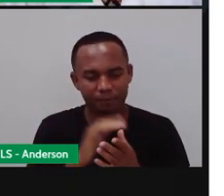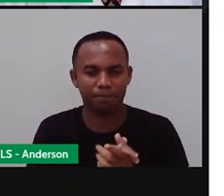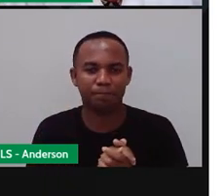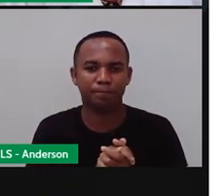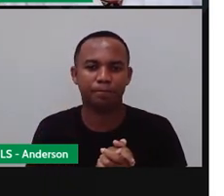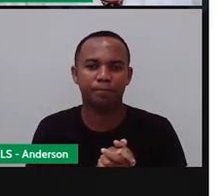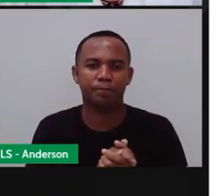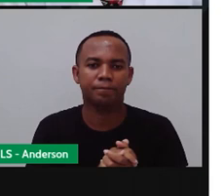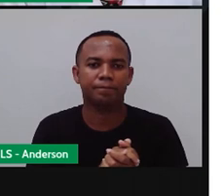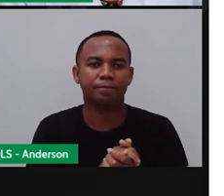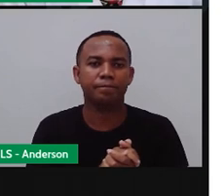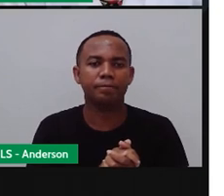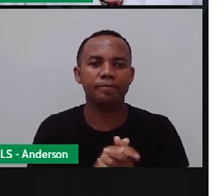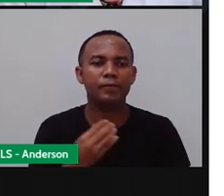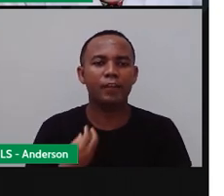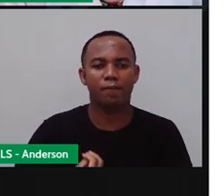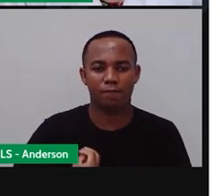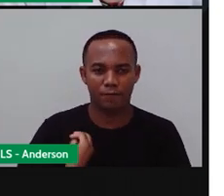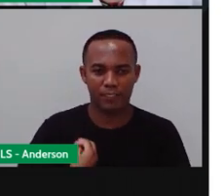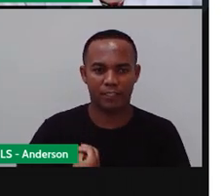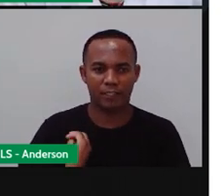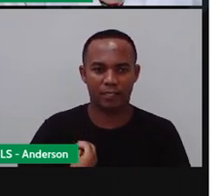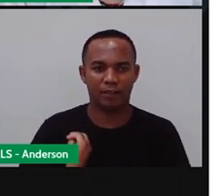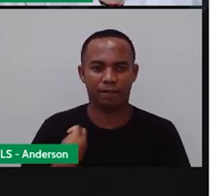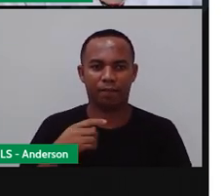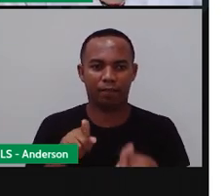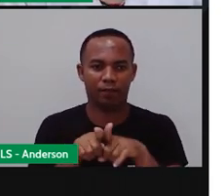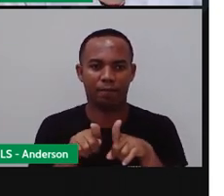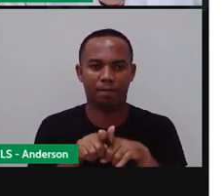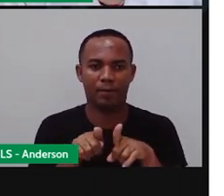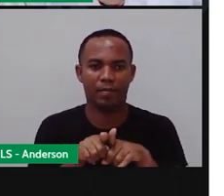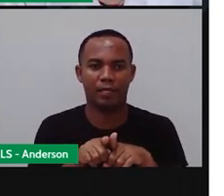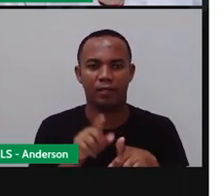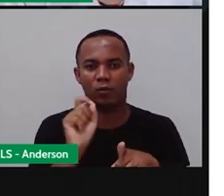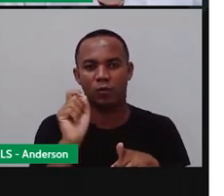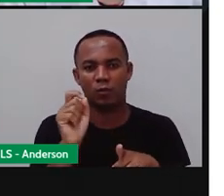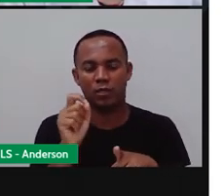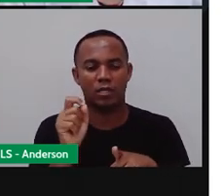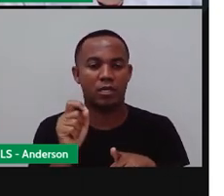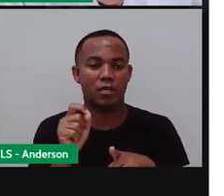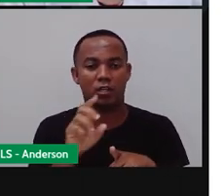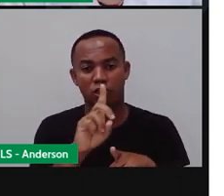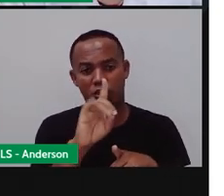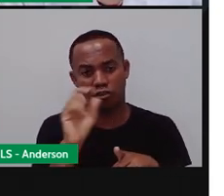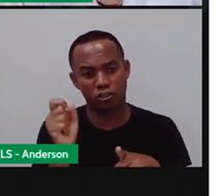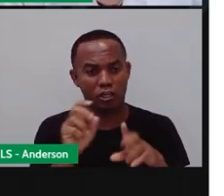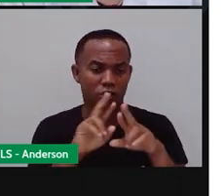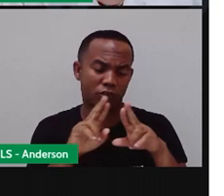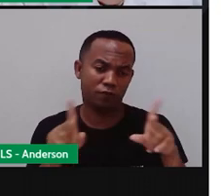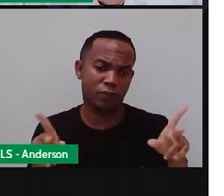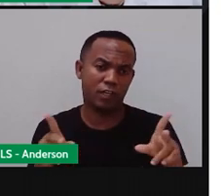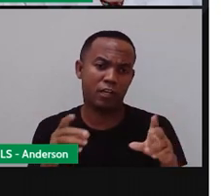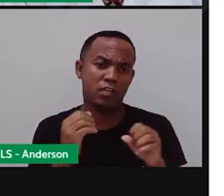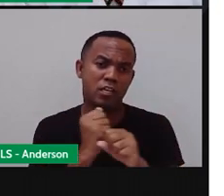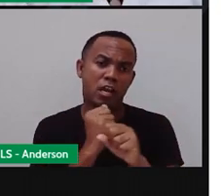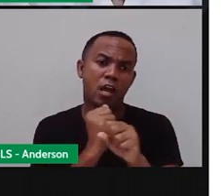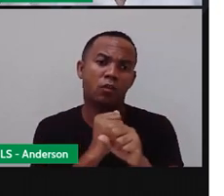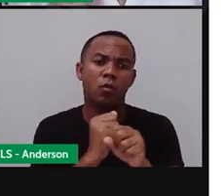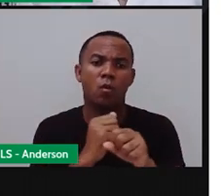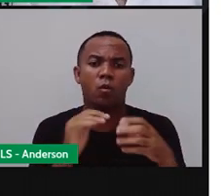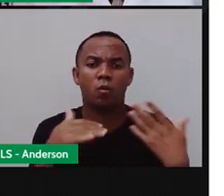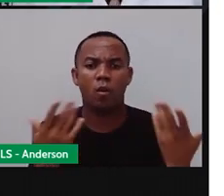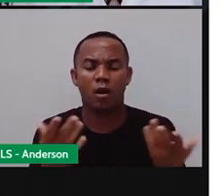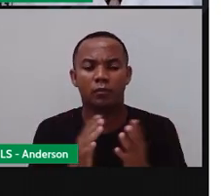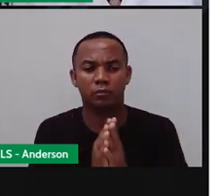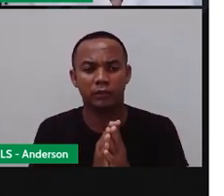Bom, a nossa vida, né? Também é influenciada pelas estações do ano. Obviamente. Até porque quando a